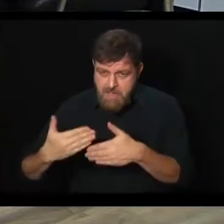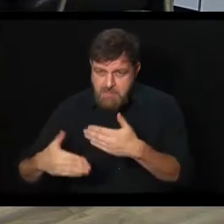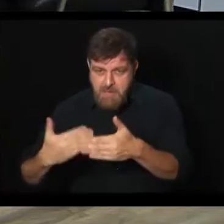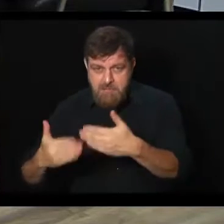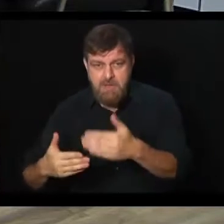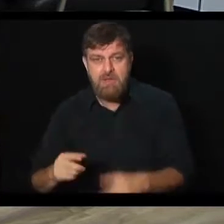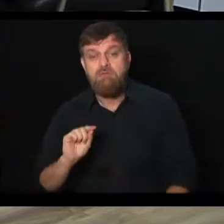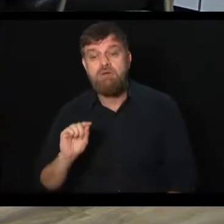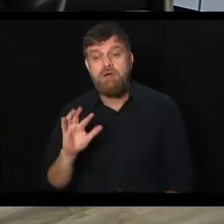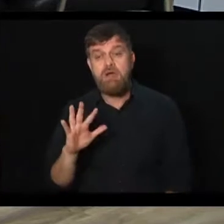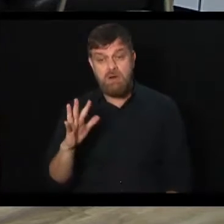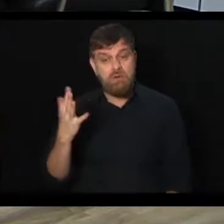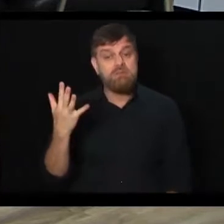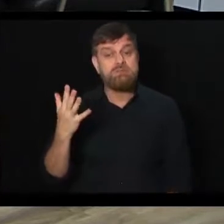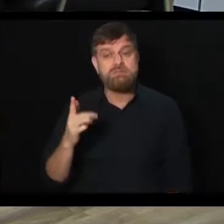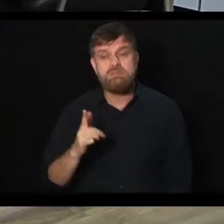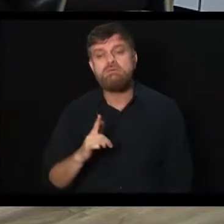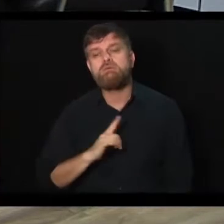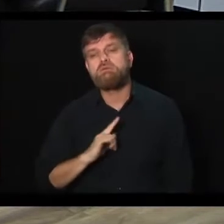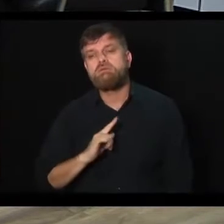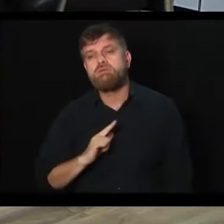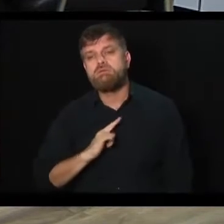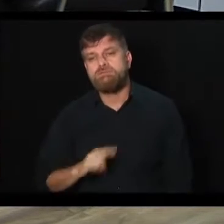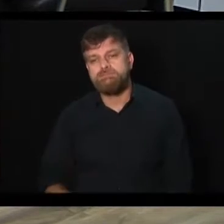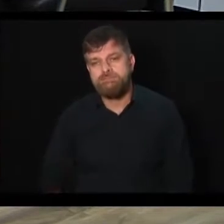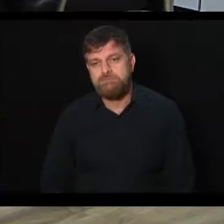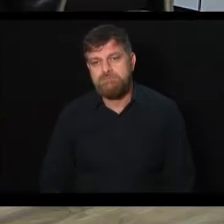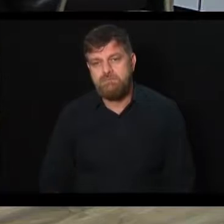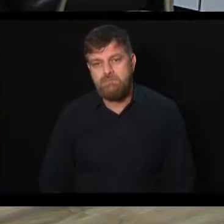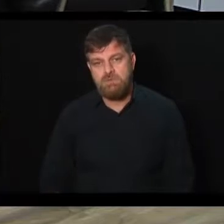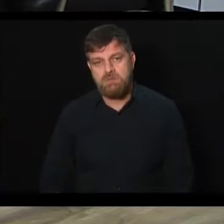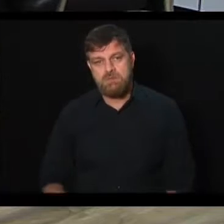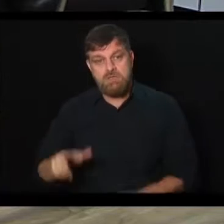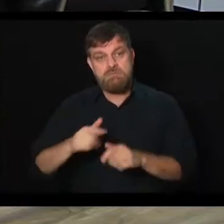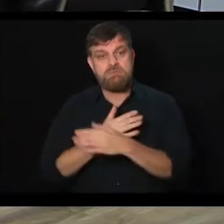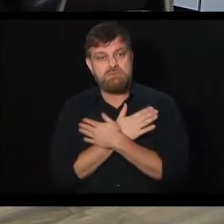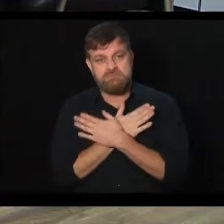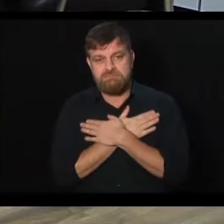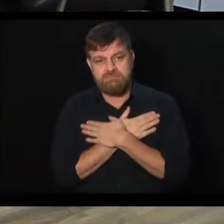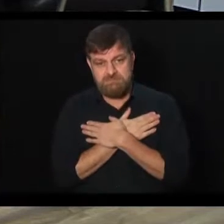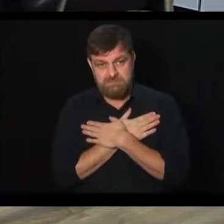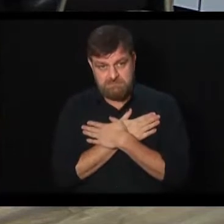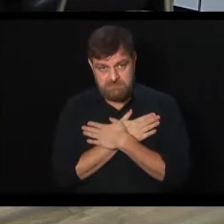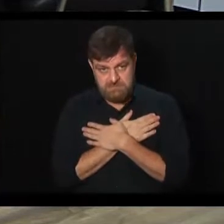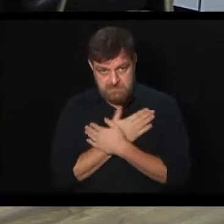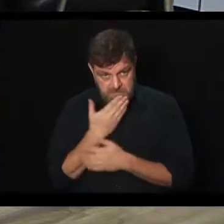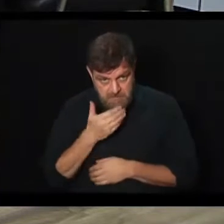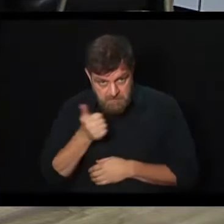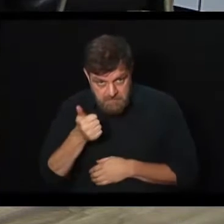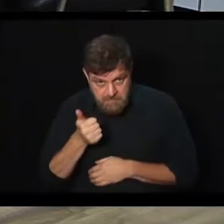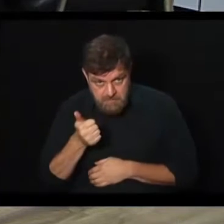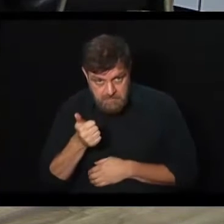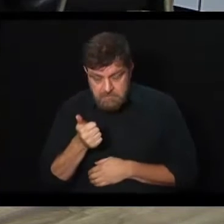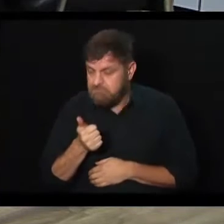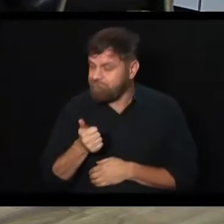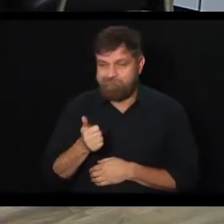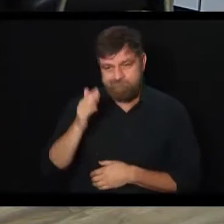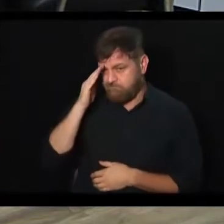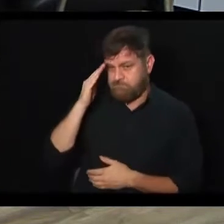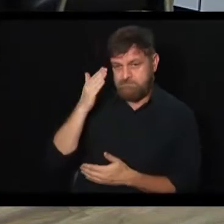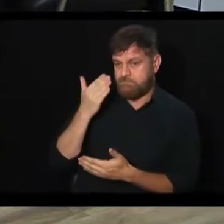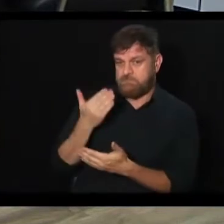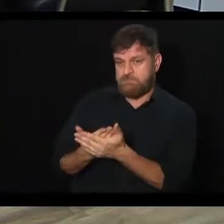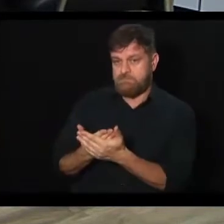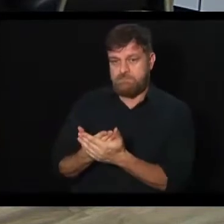chegar até a classe trabalhadora, vereadora? Não acredito. Na verdade, a prática é o critério da